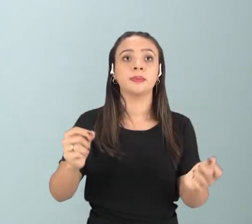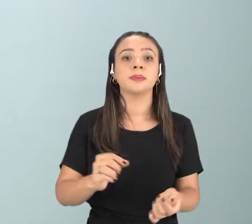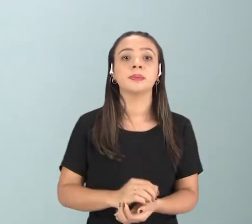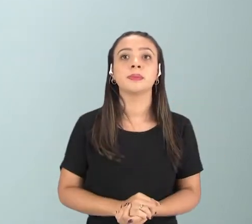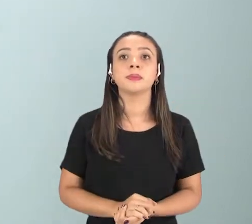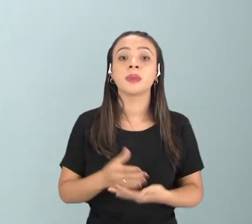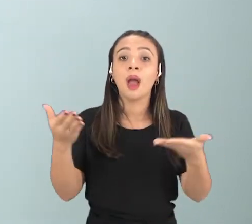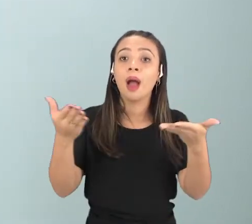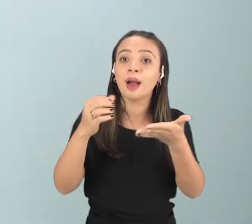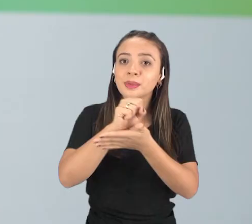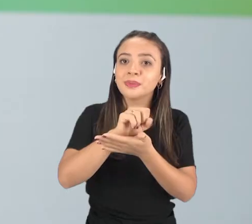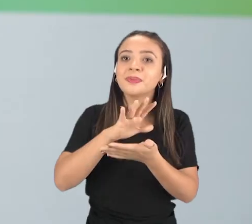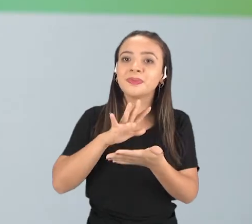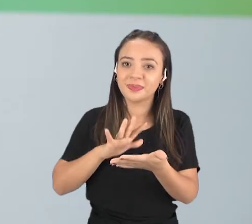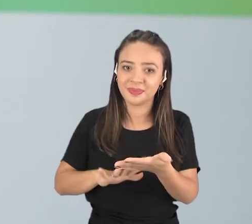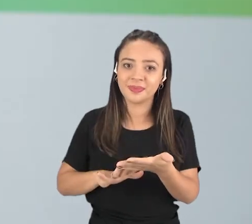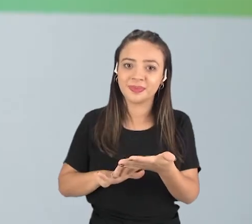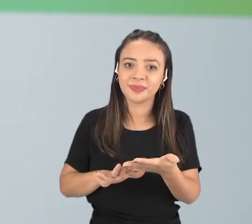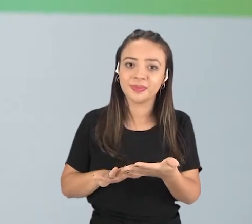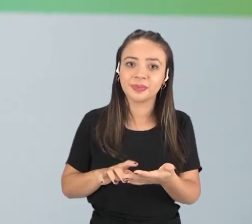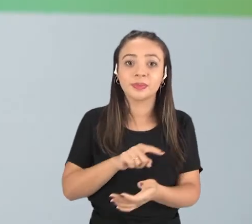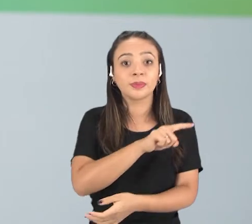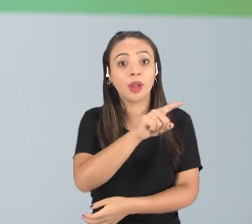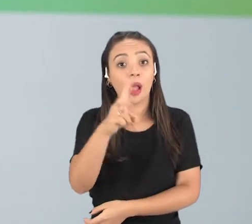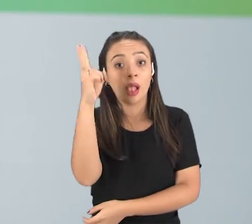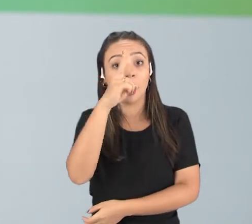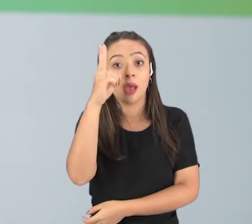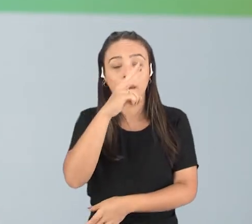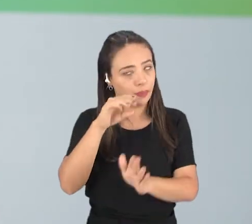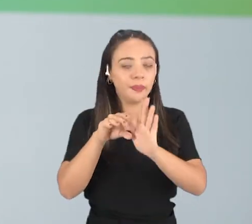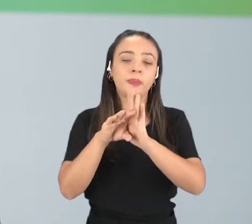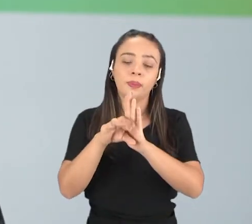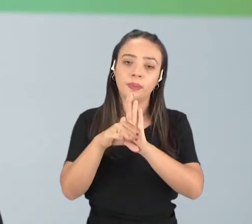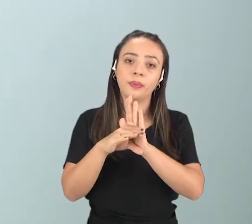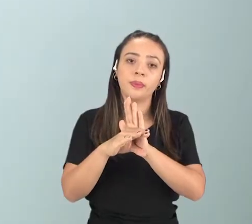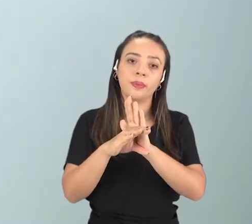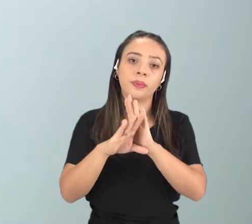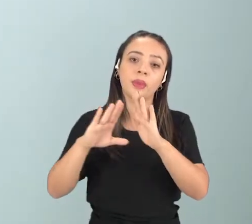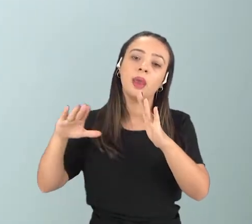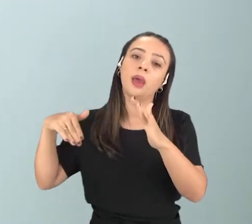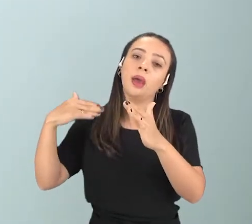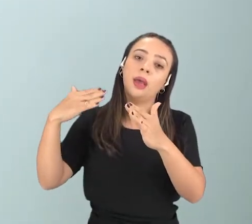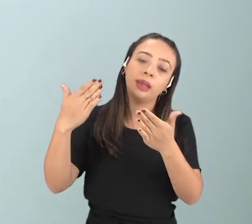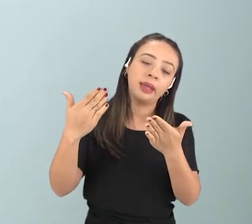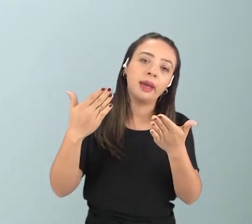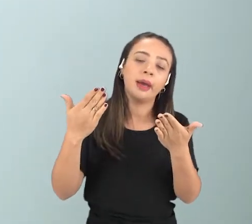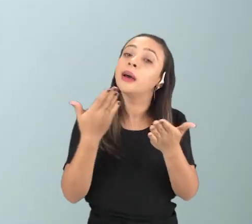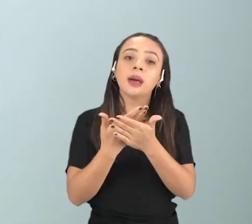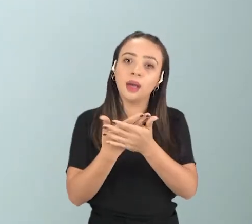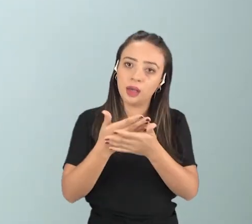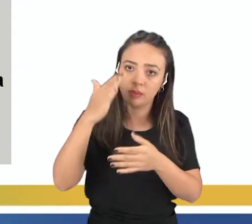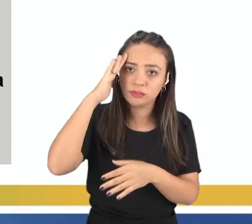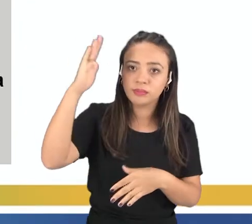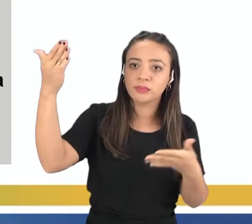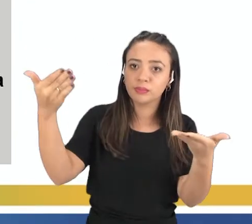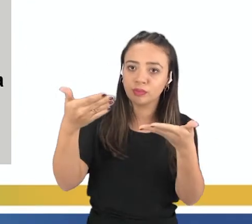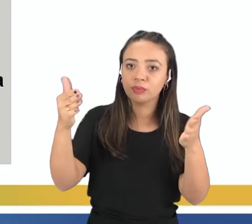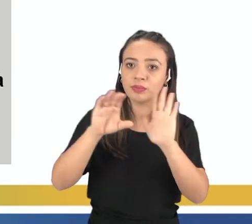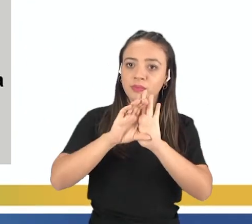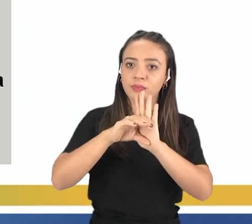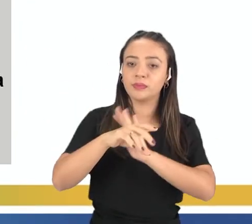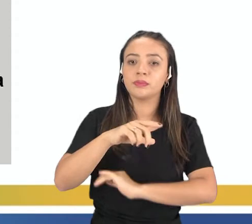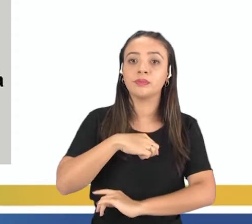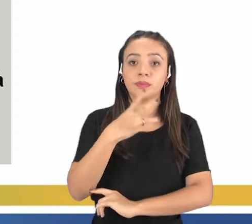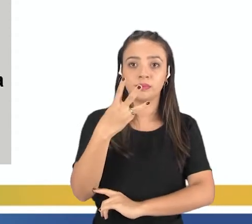Então, bora lá para o nosso exercitando, tá? Só para a gente rever alguns conceitos aqui, durante a aula, os principais conceitos, tá bom? São três